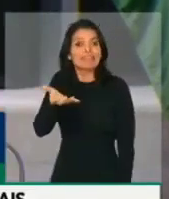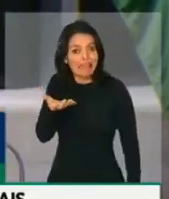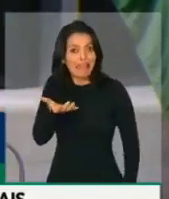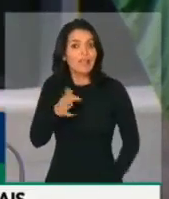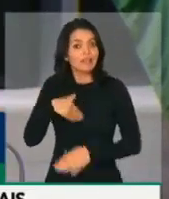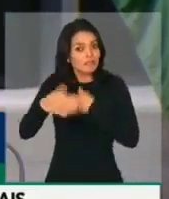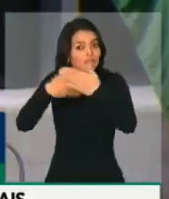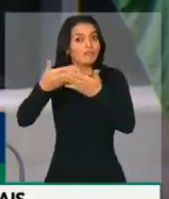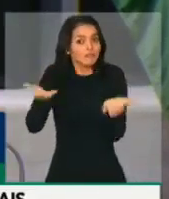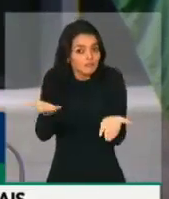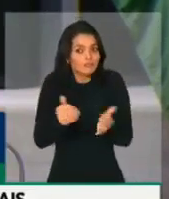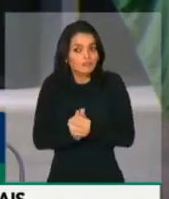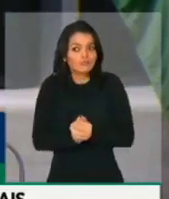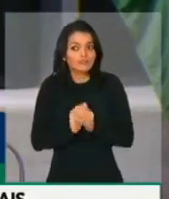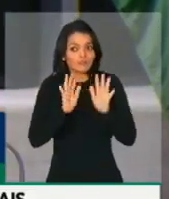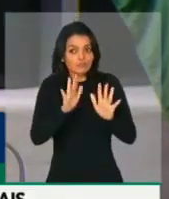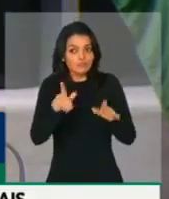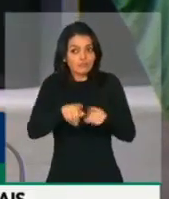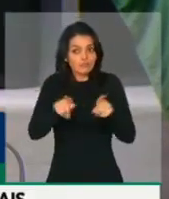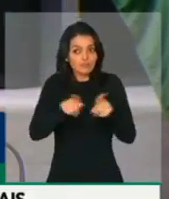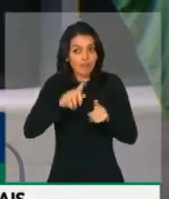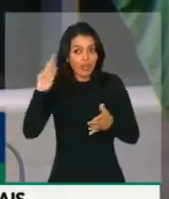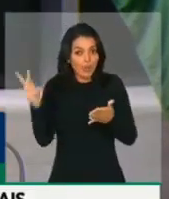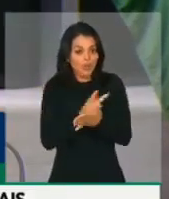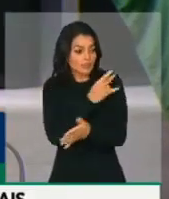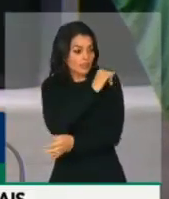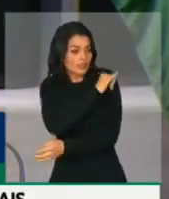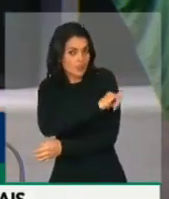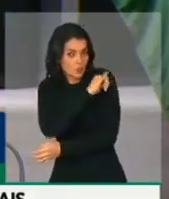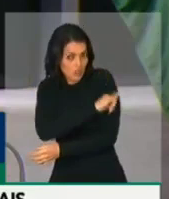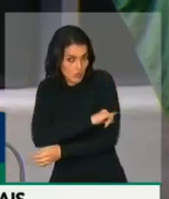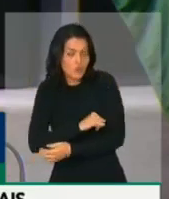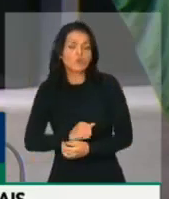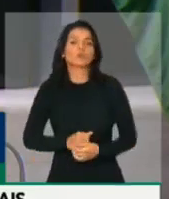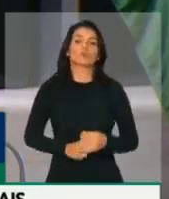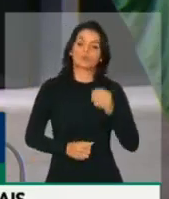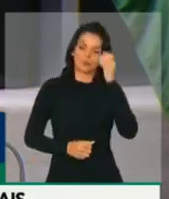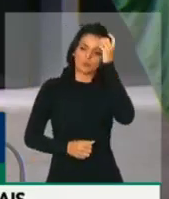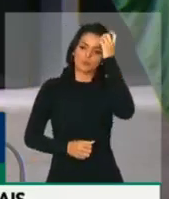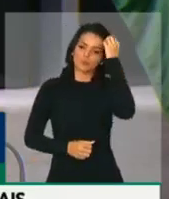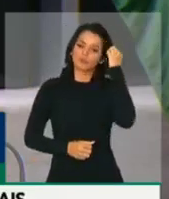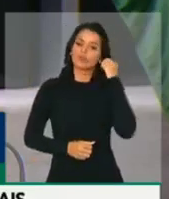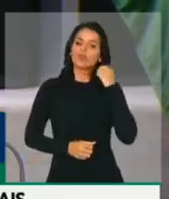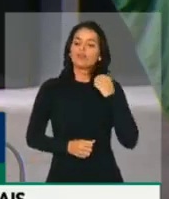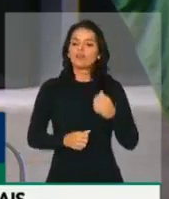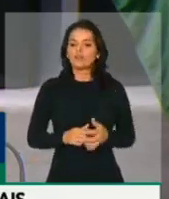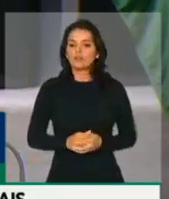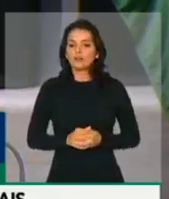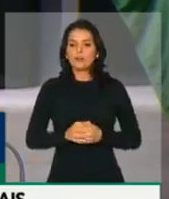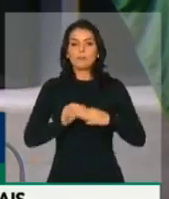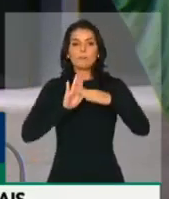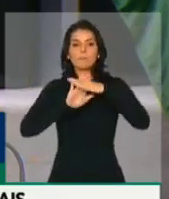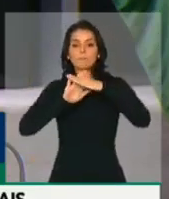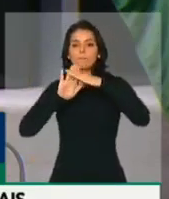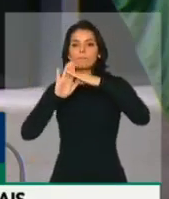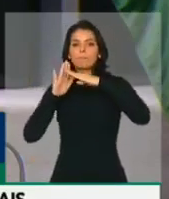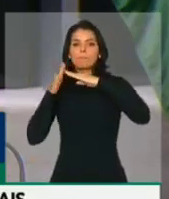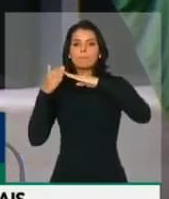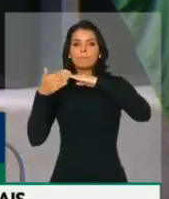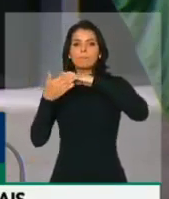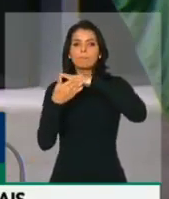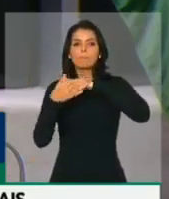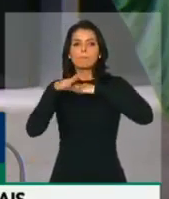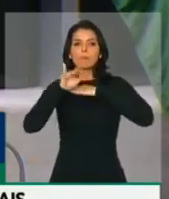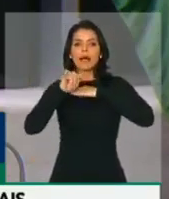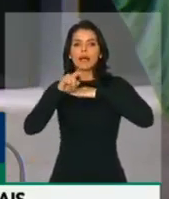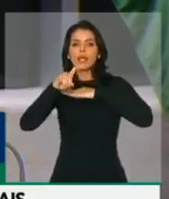atenção ainda sobre esta situação no Rio de Janeiro, deputado Alice Portugal. Os bairros do Rio. 41